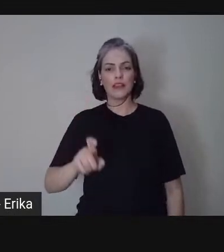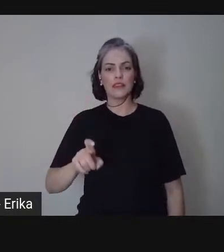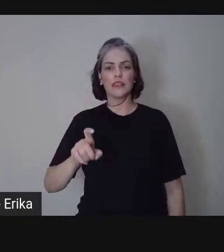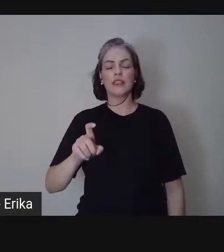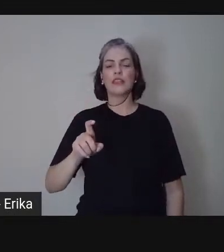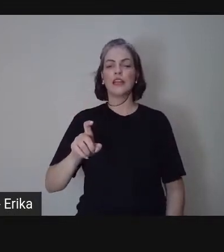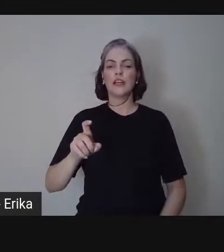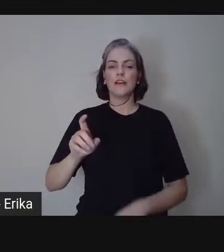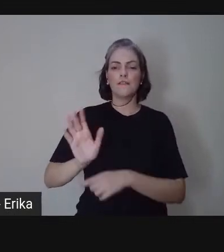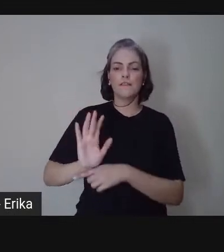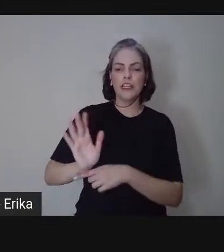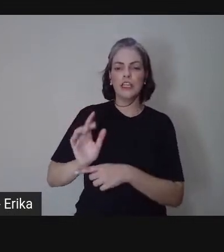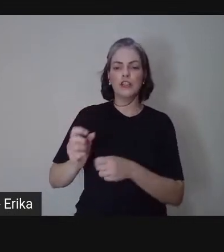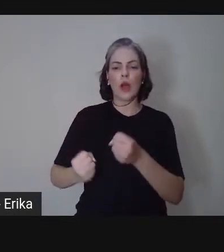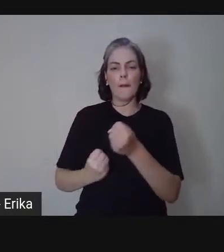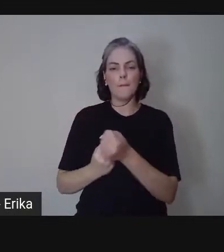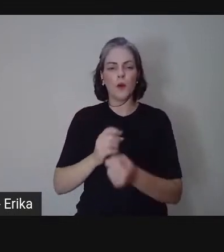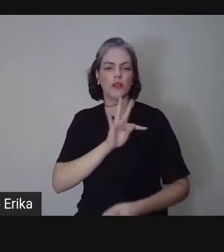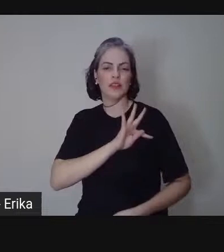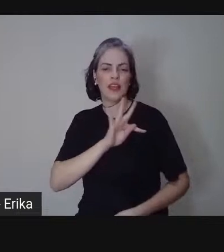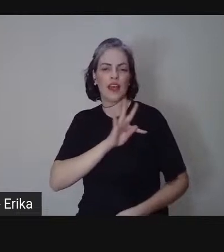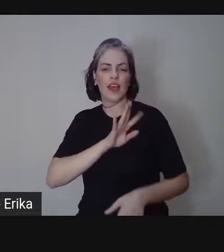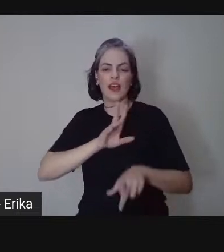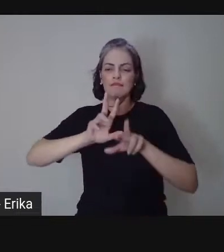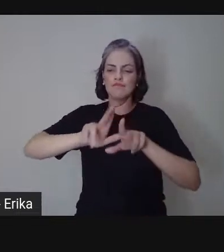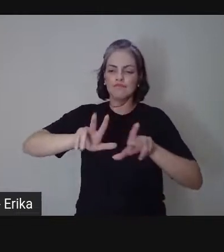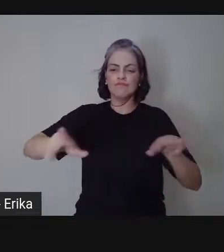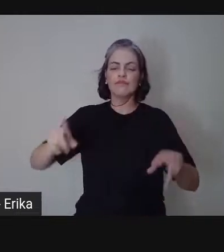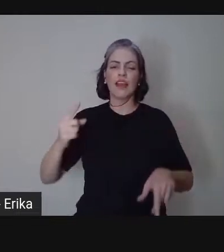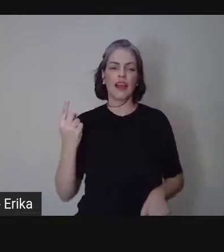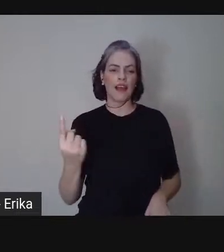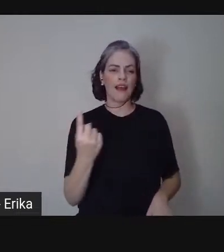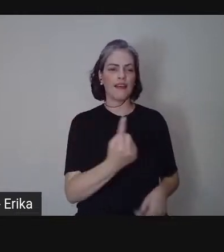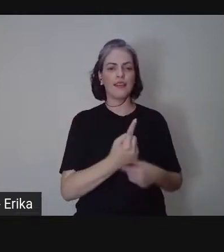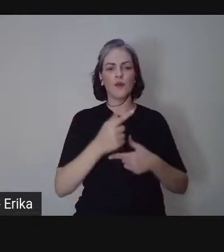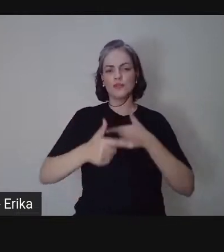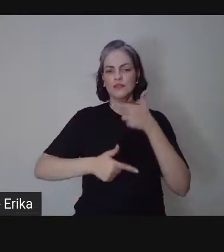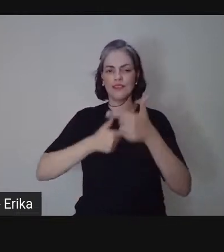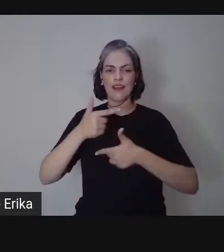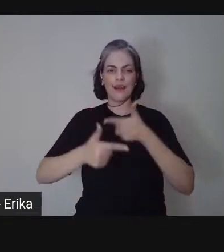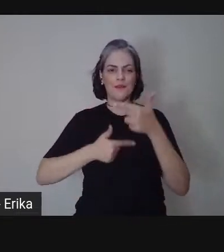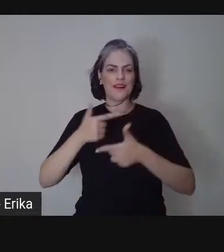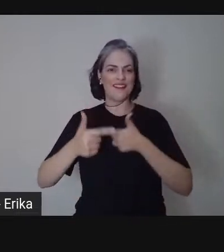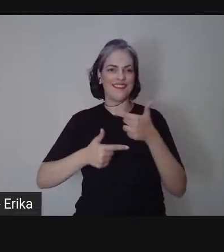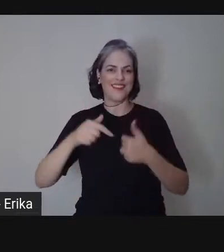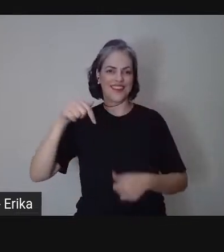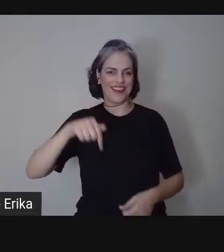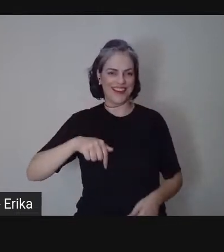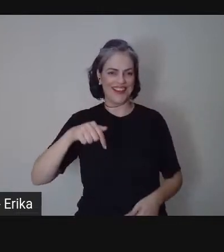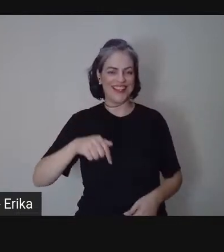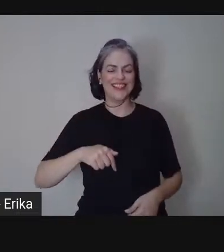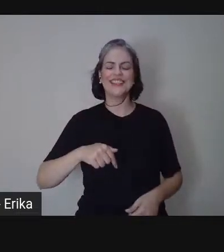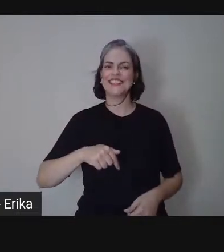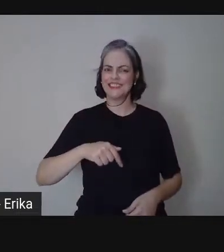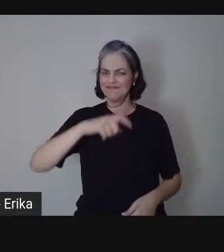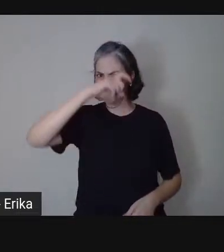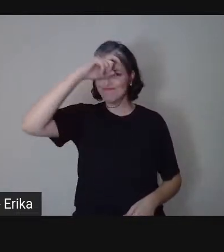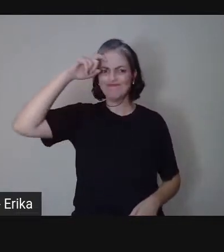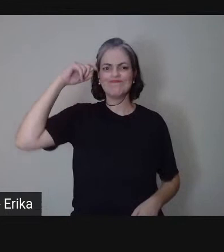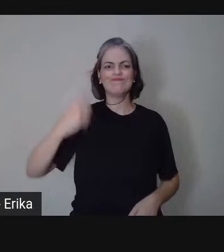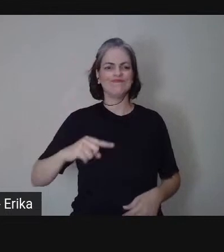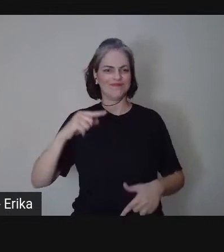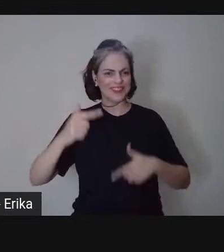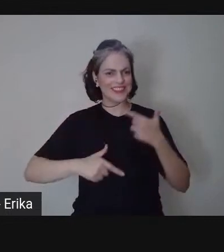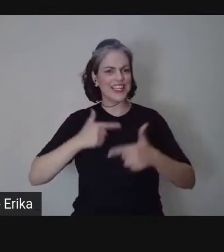técnico e todos os atores que estão trabalhando aqui intensamente para que